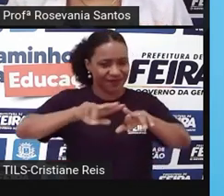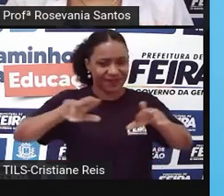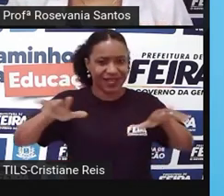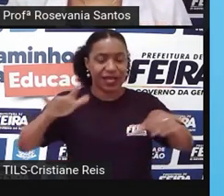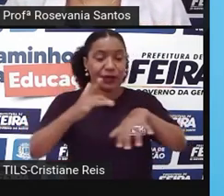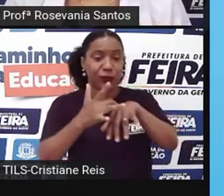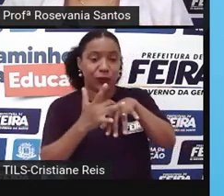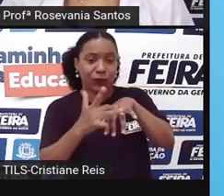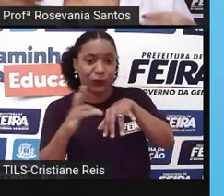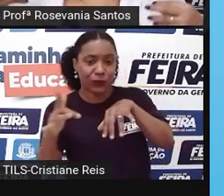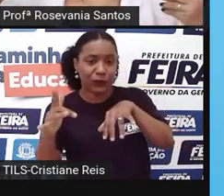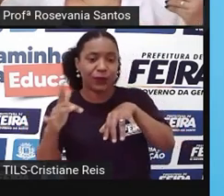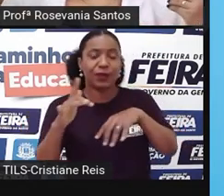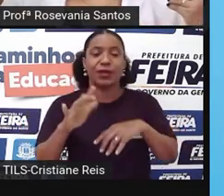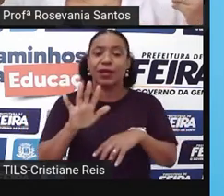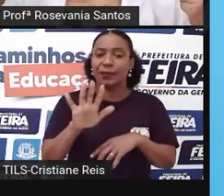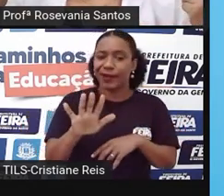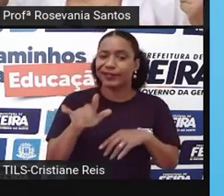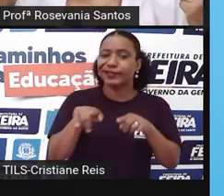de animais ilegais,